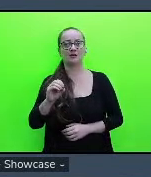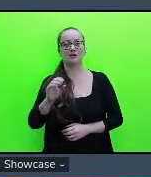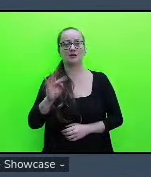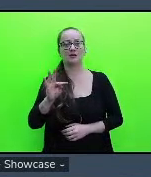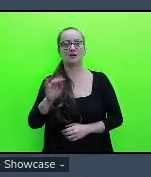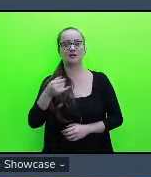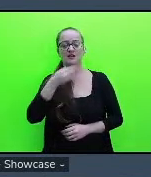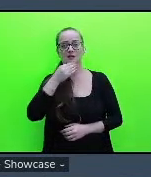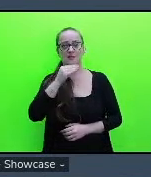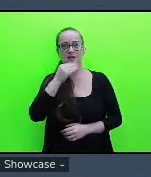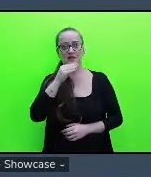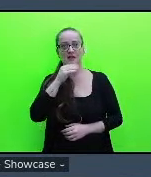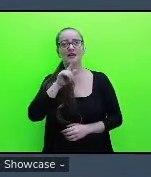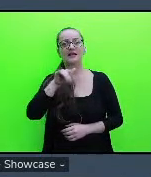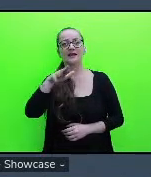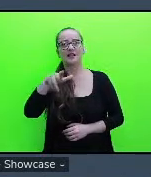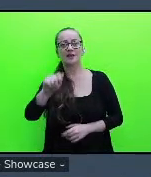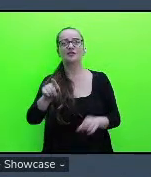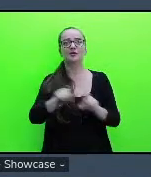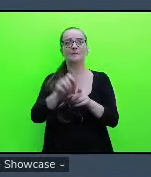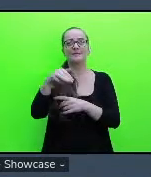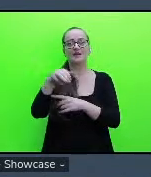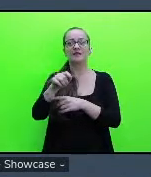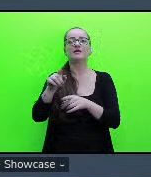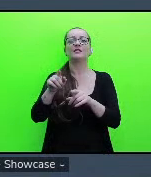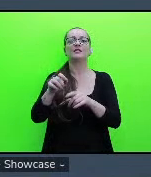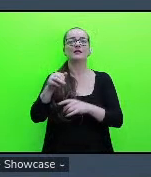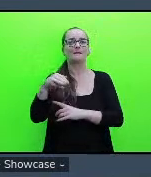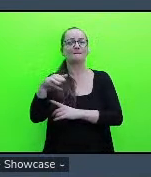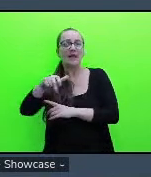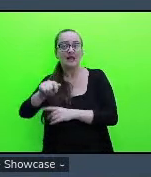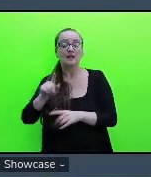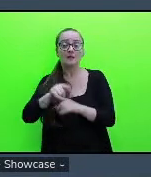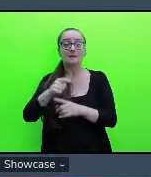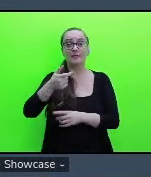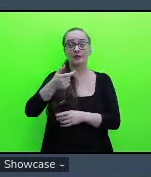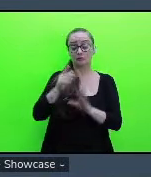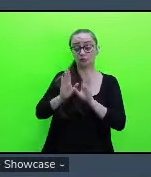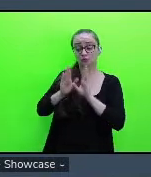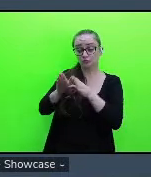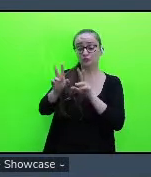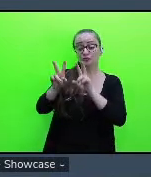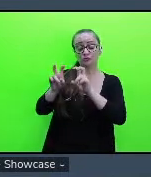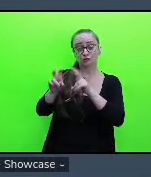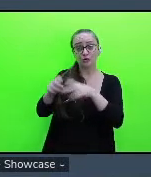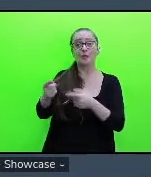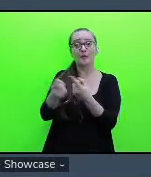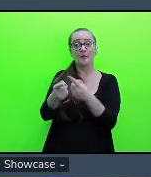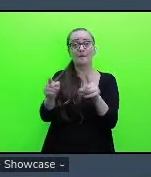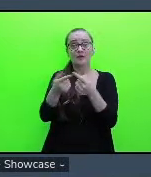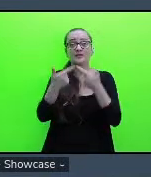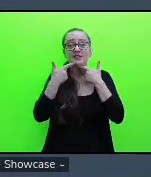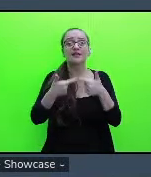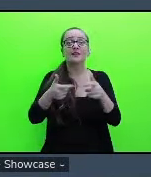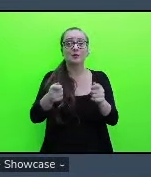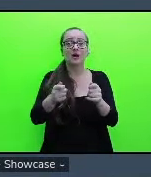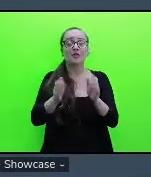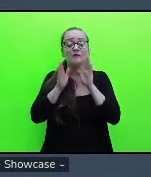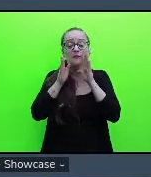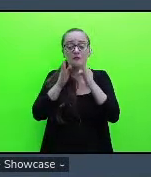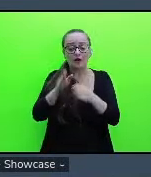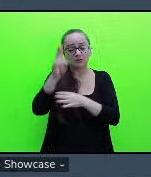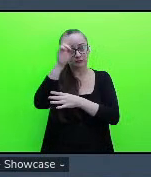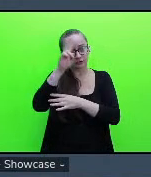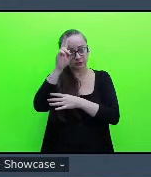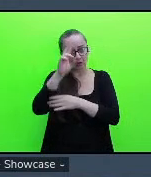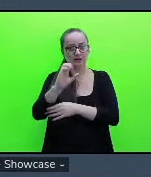Martins e a Meire Dangeol com conceitos referentes à música e à linguagem num enfoque histórico crítico